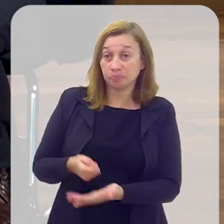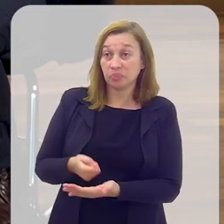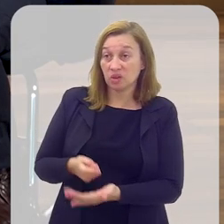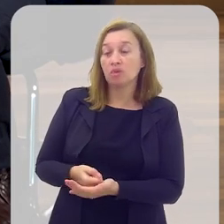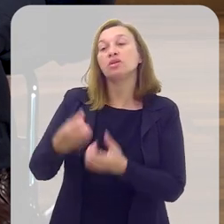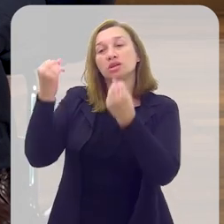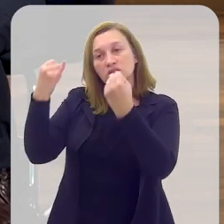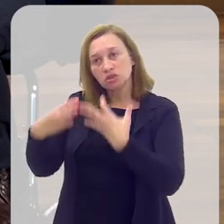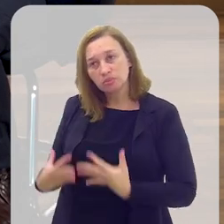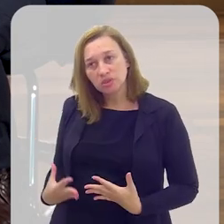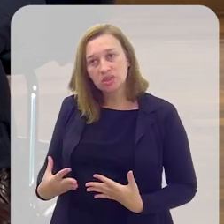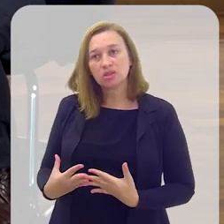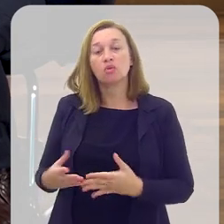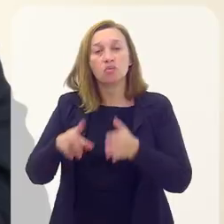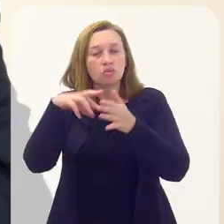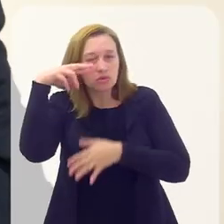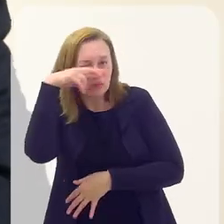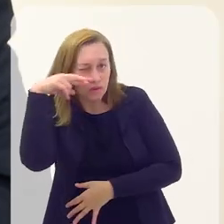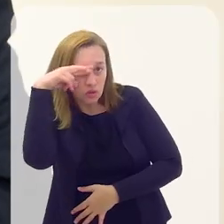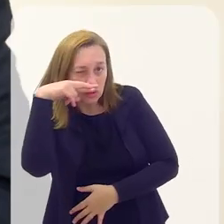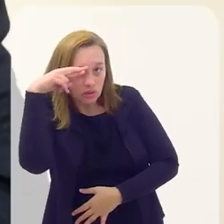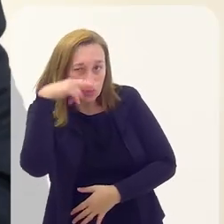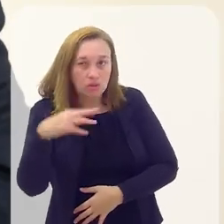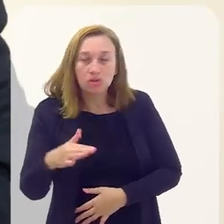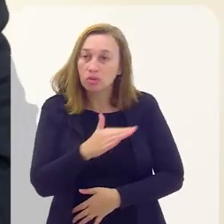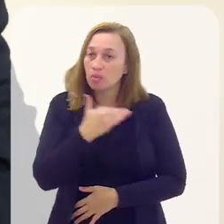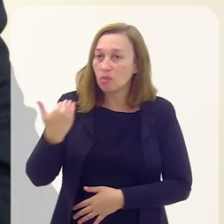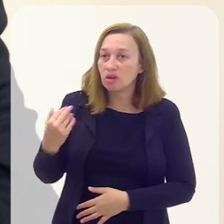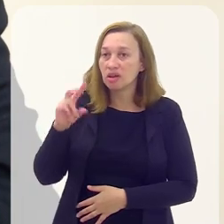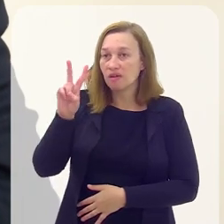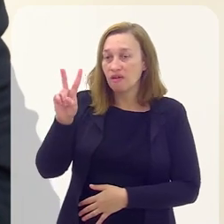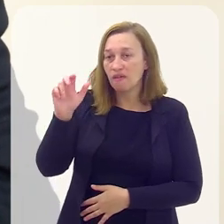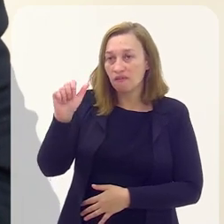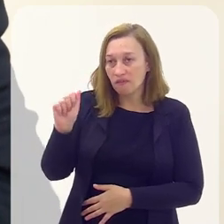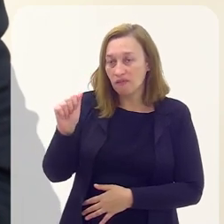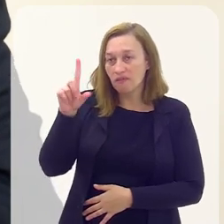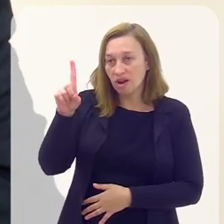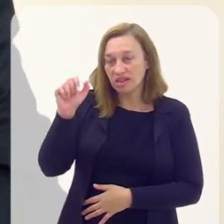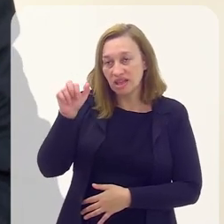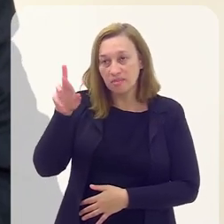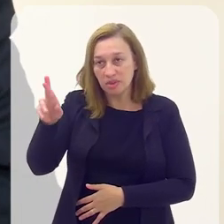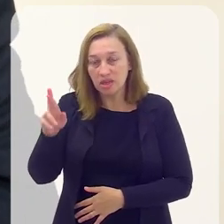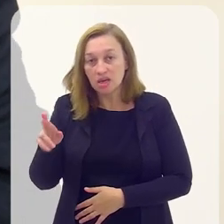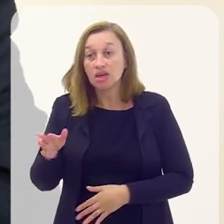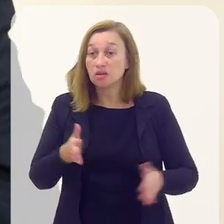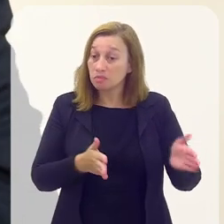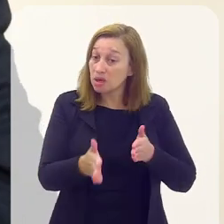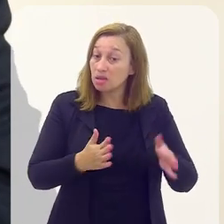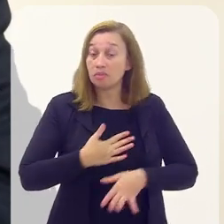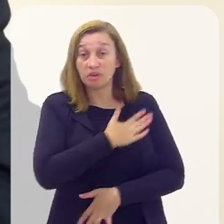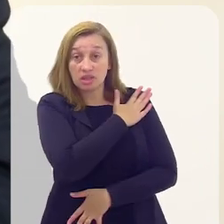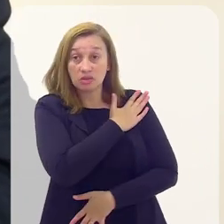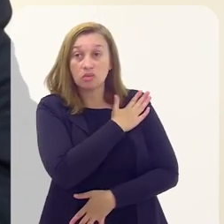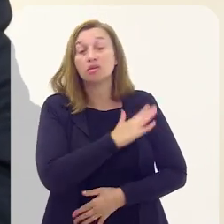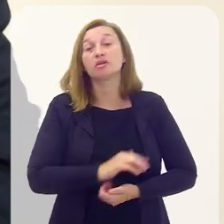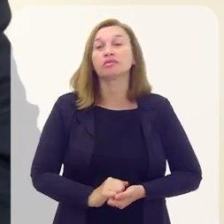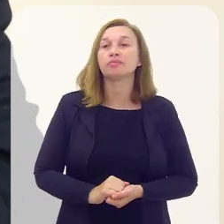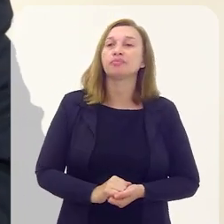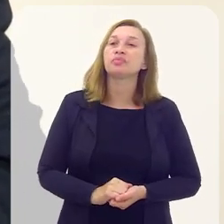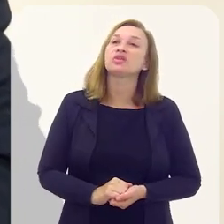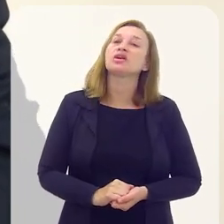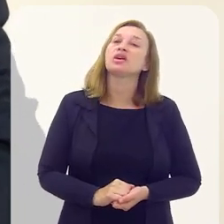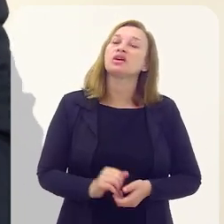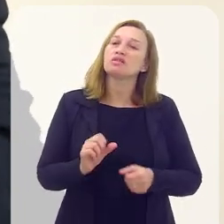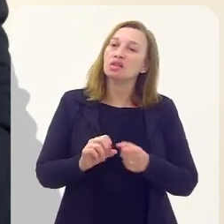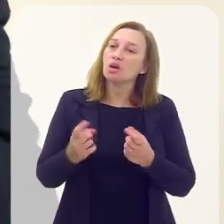e exigimos, então, explicações e uma investigação sobre a morte de Vladimir Herzog, mas isso em plena ditadura. E foi